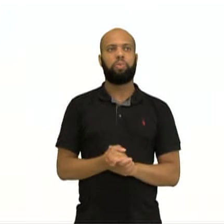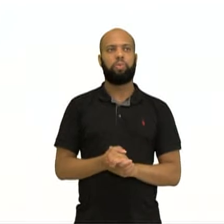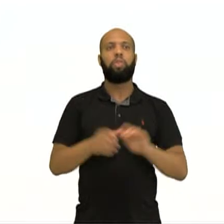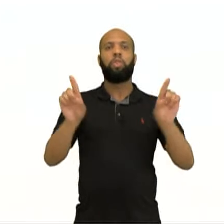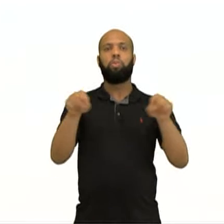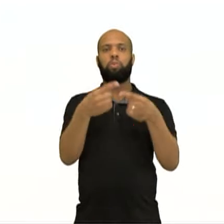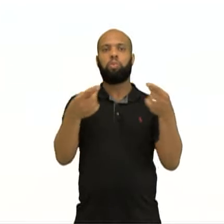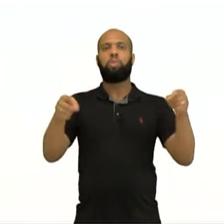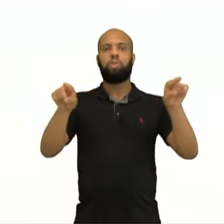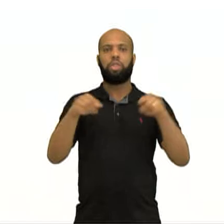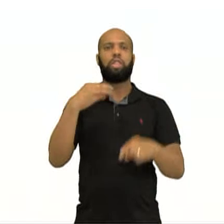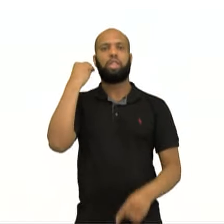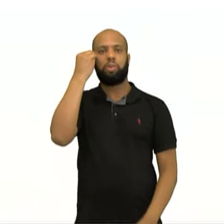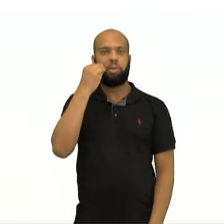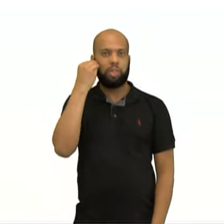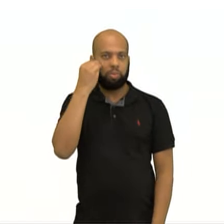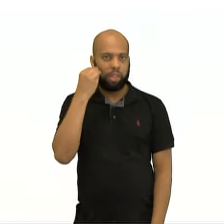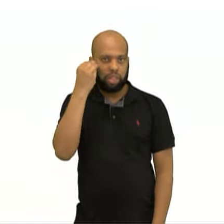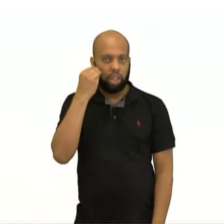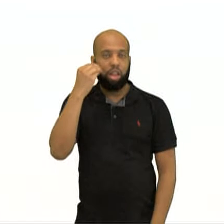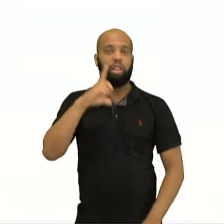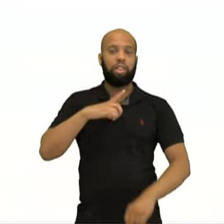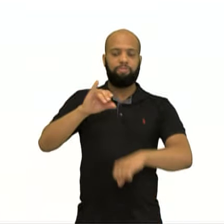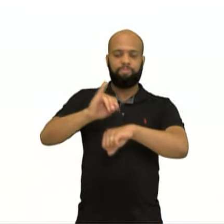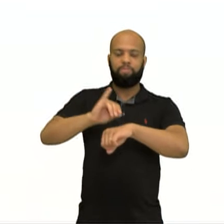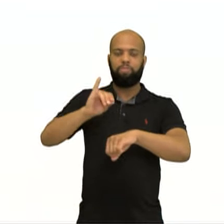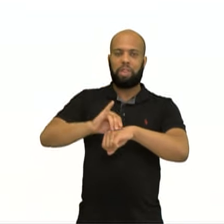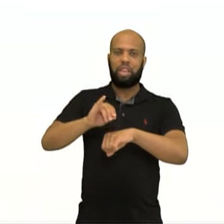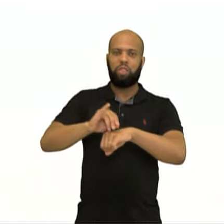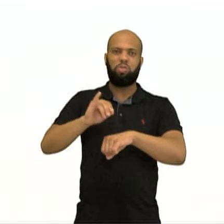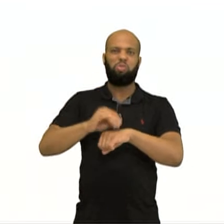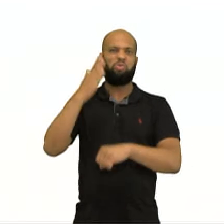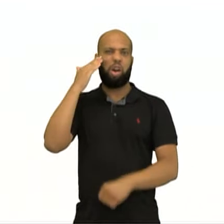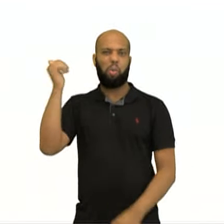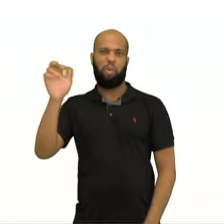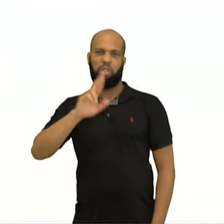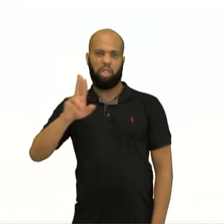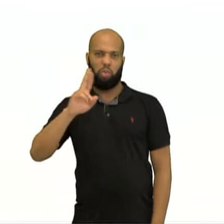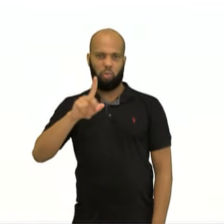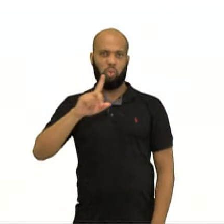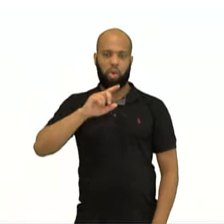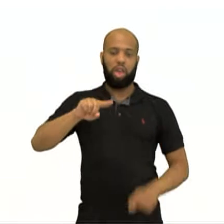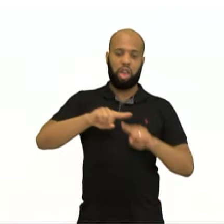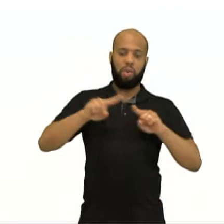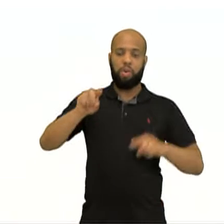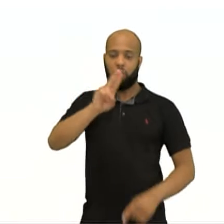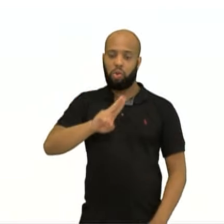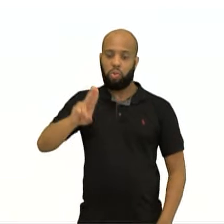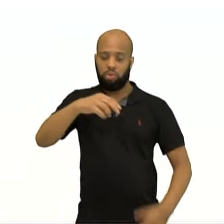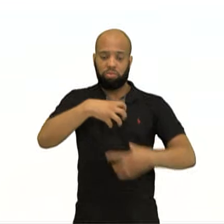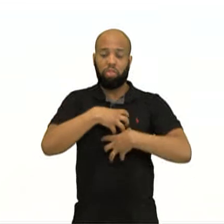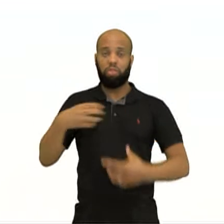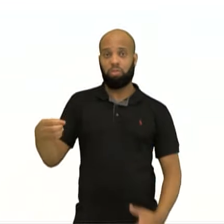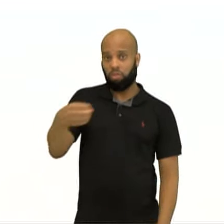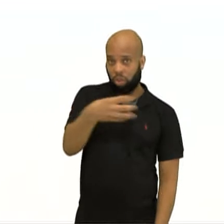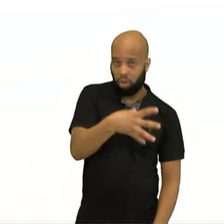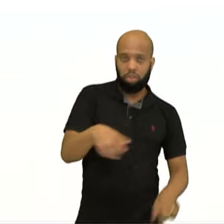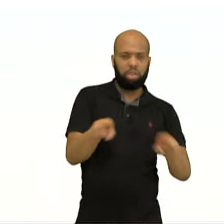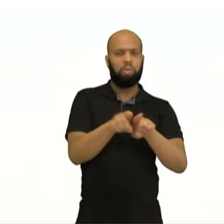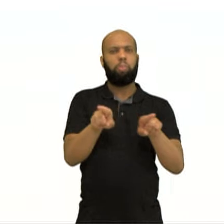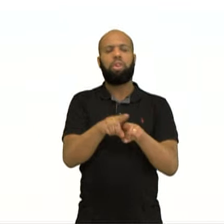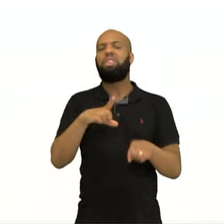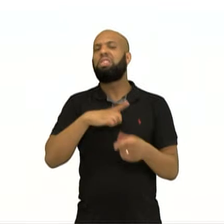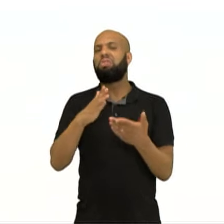Música experimental. Instrumentos pouco conhecidos, modificados ou utilizados de maneira inovadoras. Efeitos estranhos,